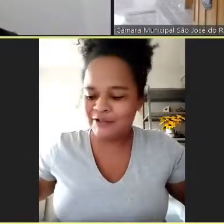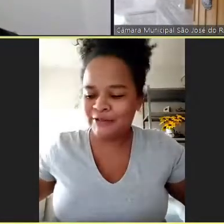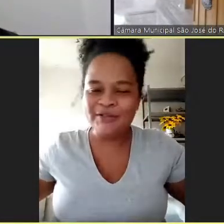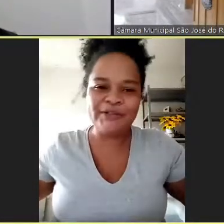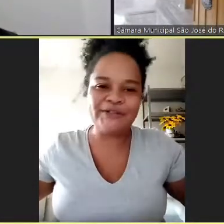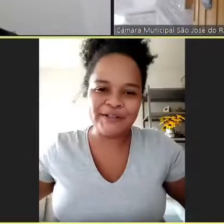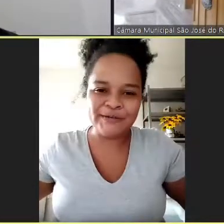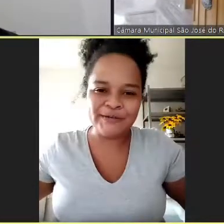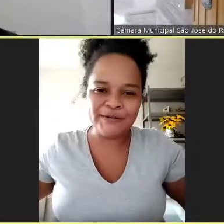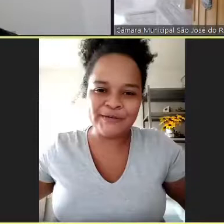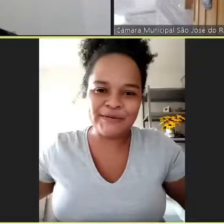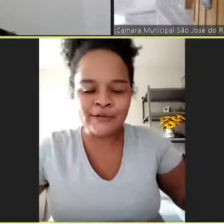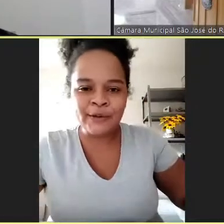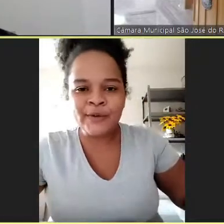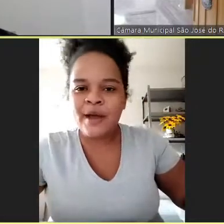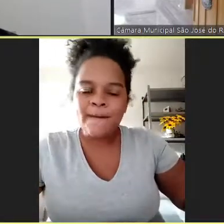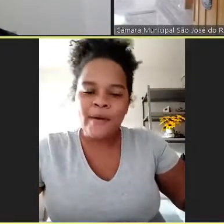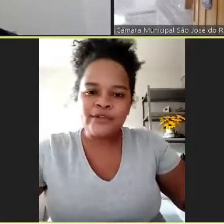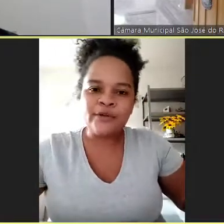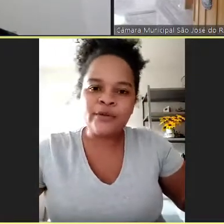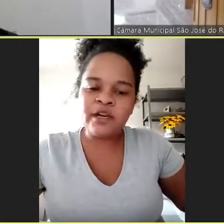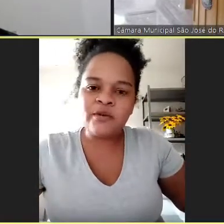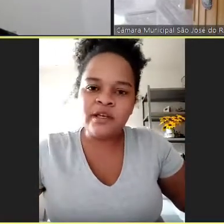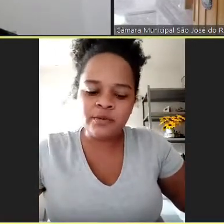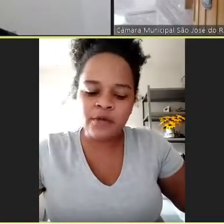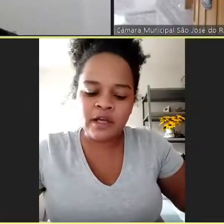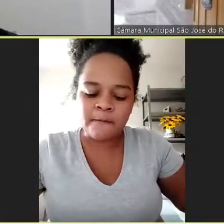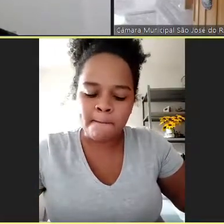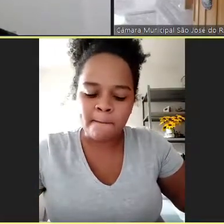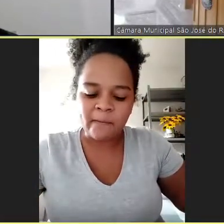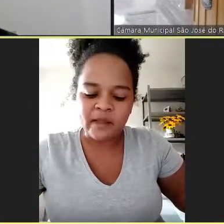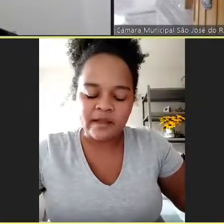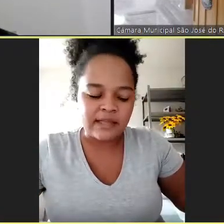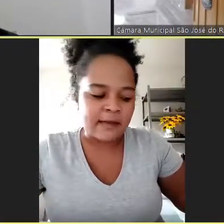dar isso se eu estivesse com Covid-19, então pode ficar todos tranquilos por aí.